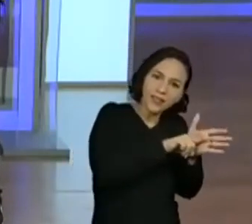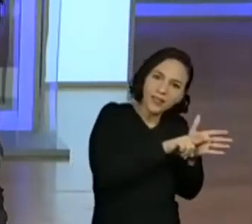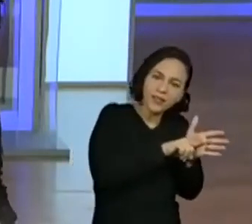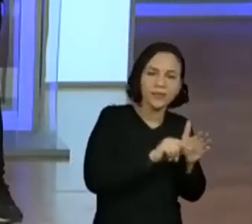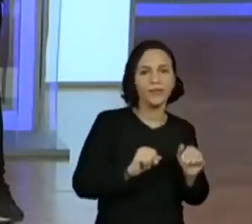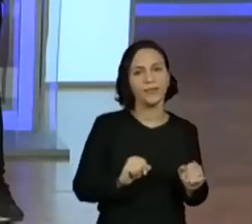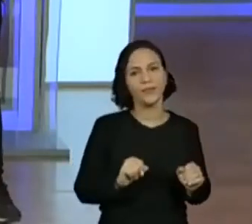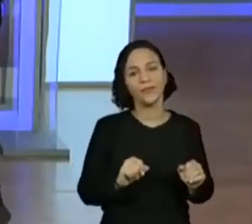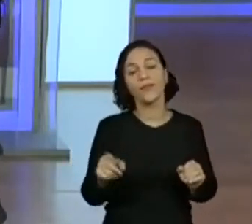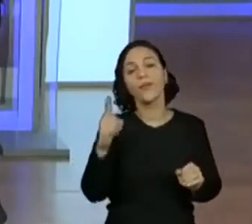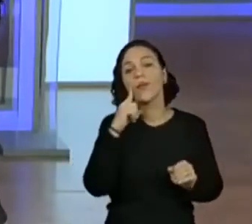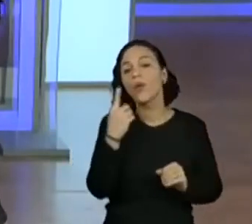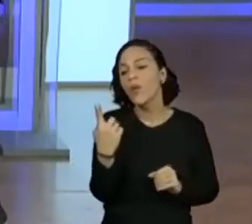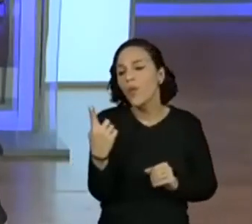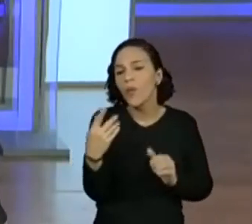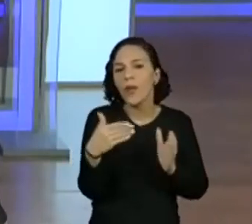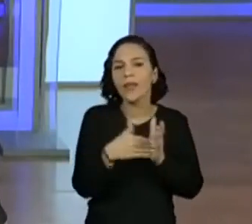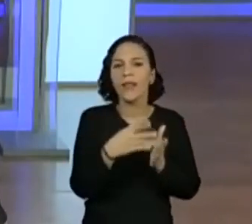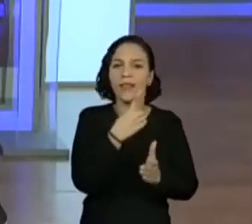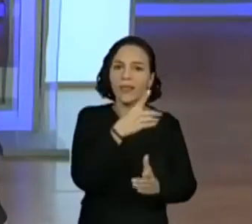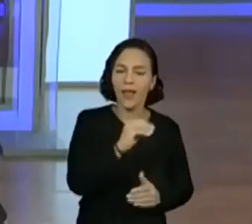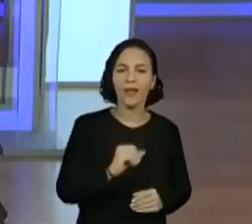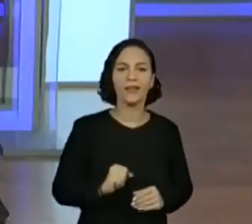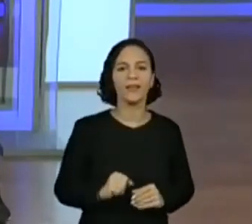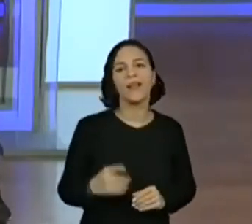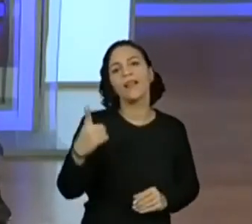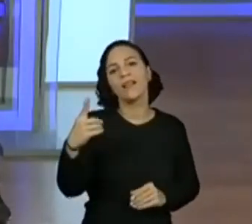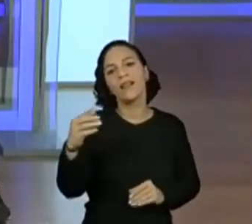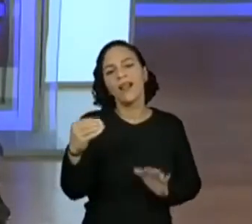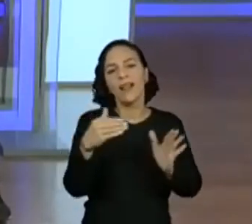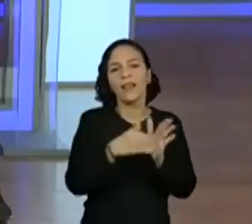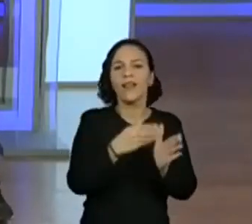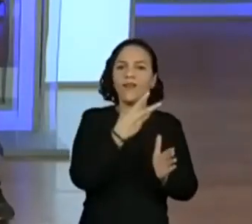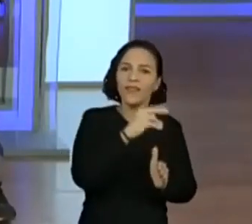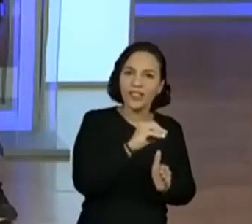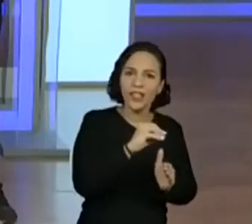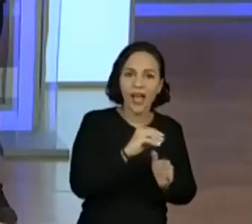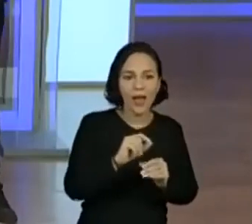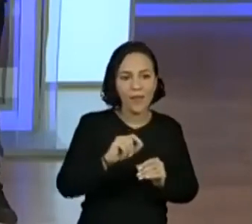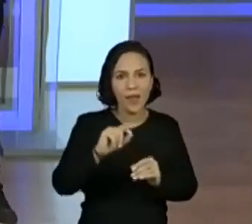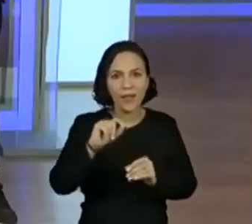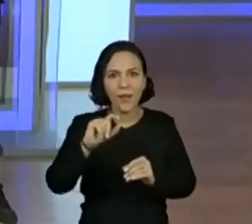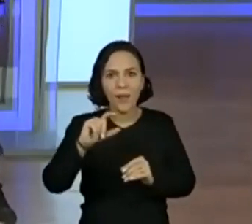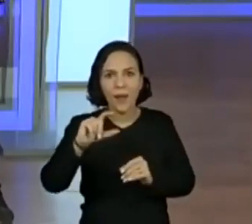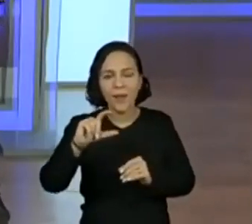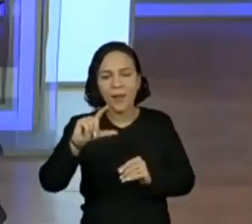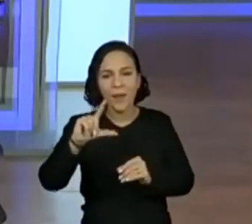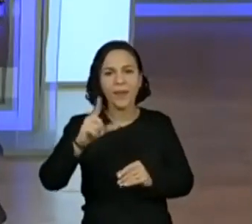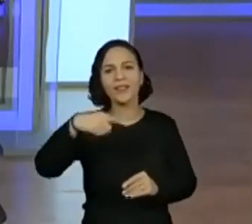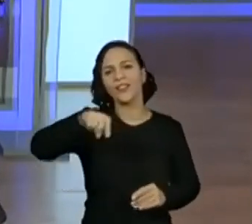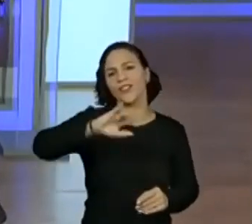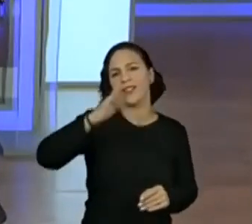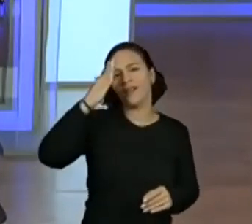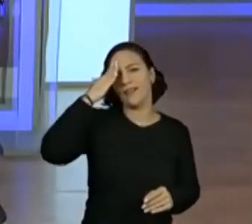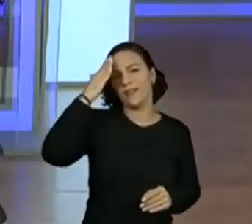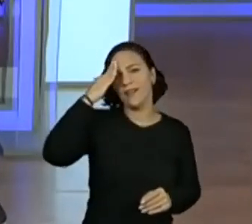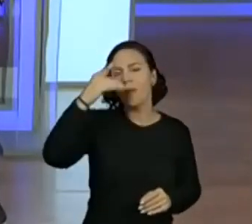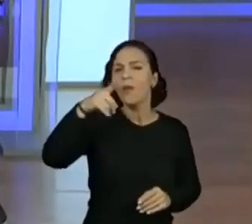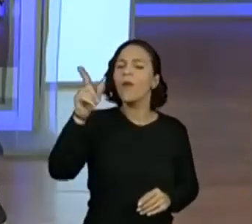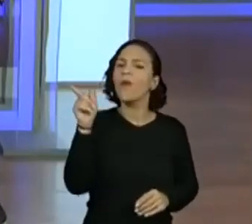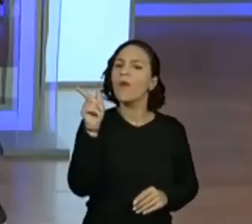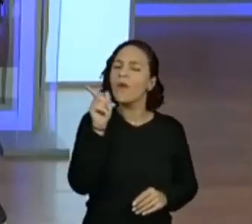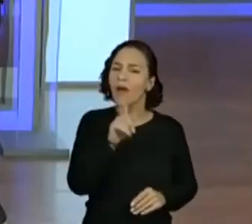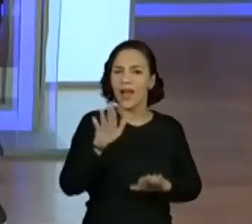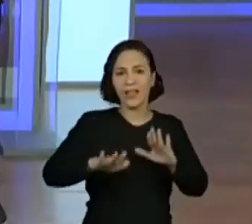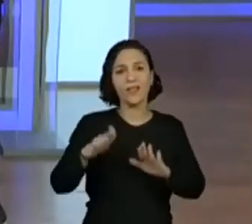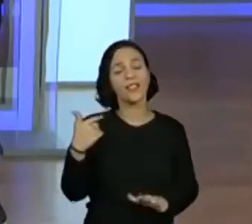primeiro de 1 até 10, depois de 10 até 20 e a gente vai aumentando. E a gente até sabe, não é, criançada, que vocês conseguem aprender. E